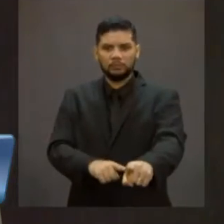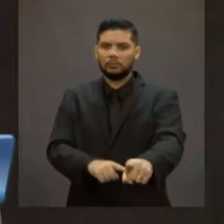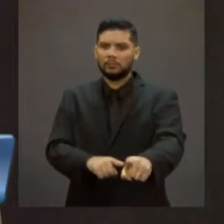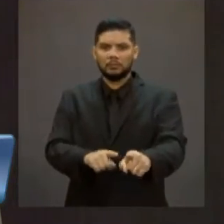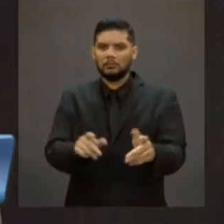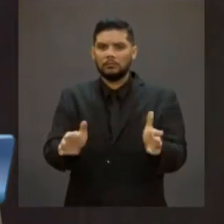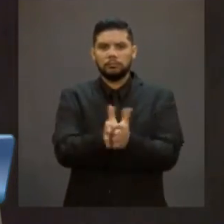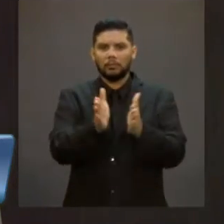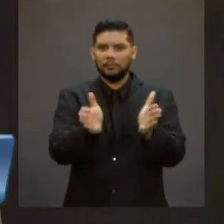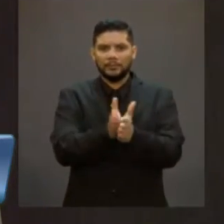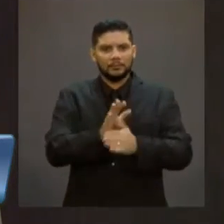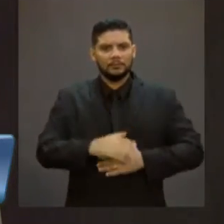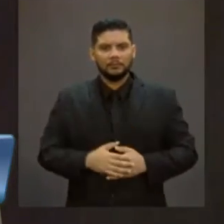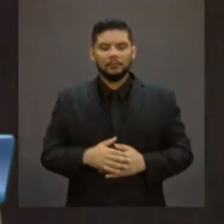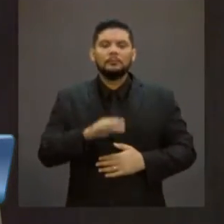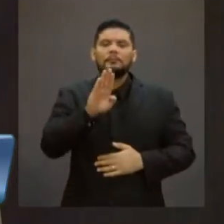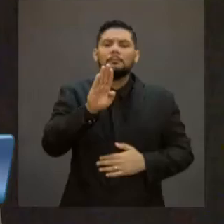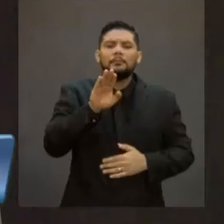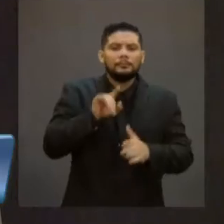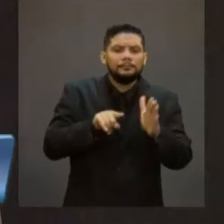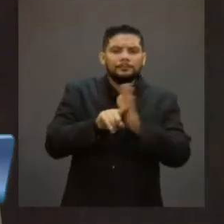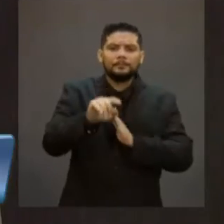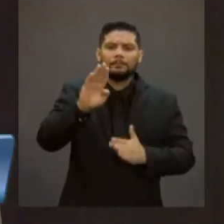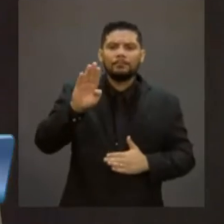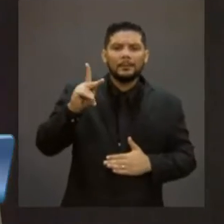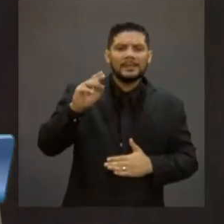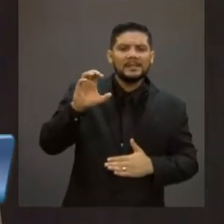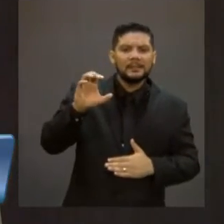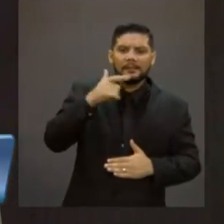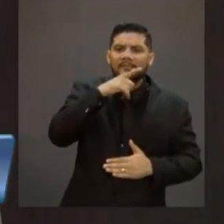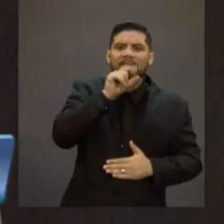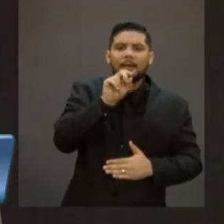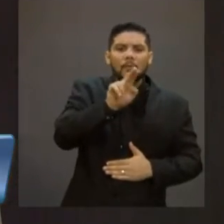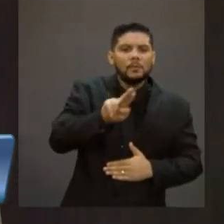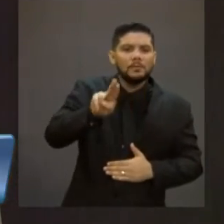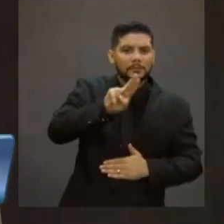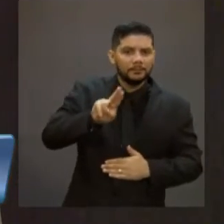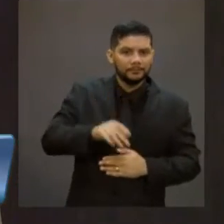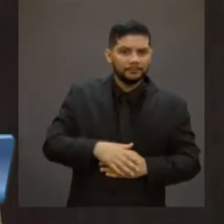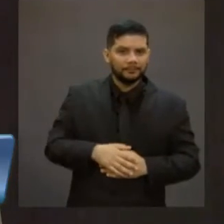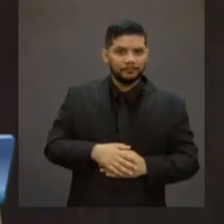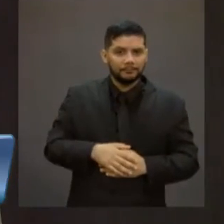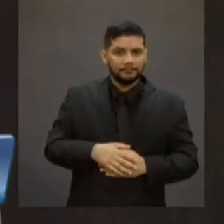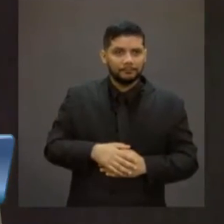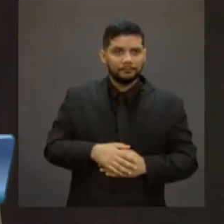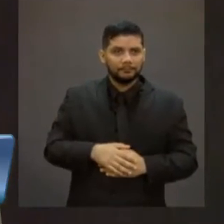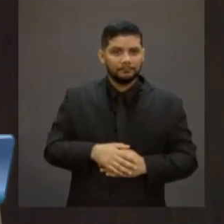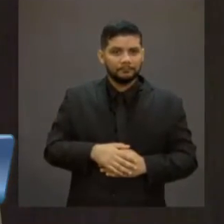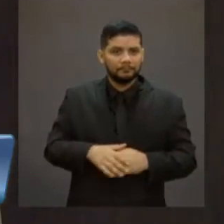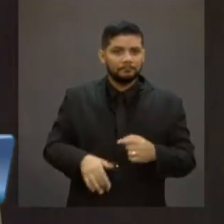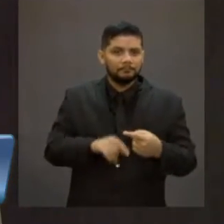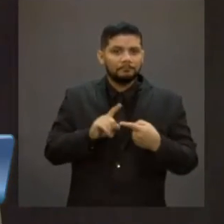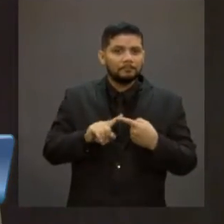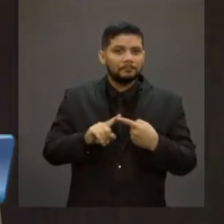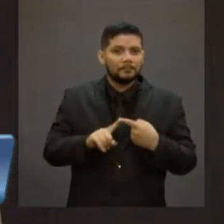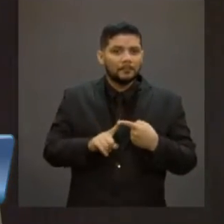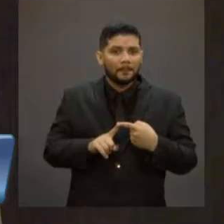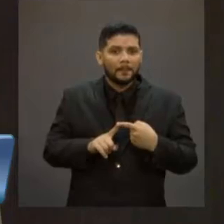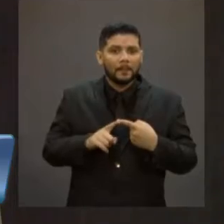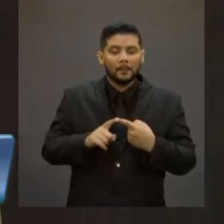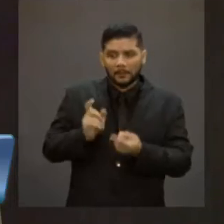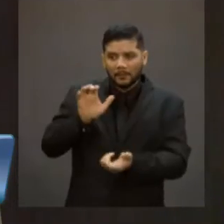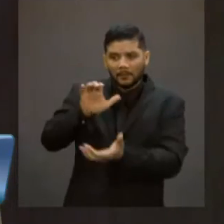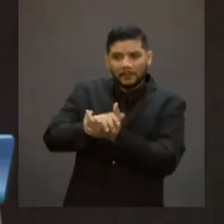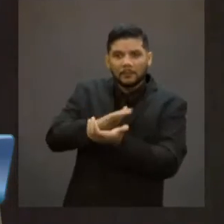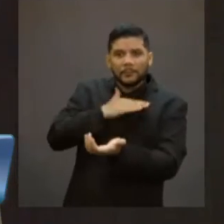Quem é que é o usuário do BPC, do benefício da prestação continuada? Quem é que procura, por exemplo, a pensão